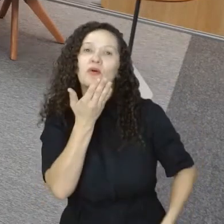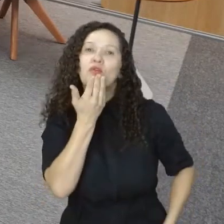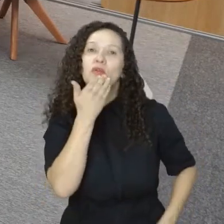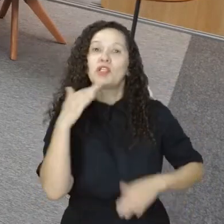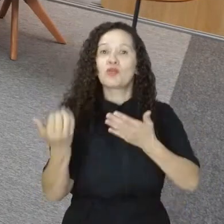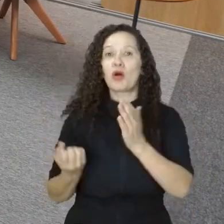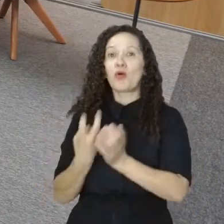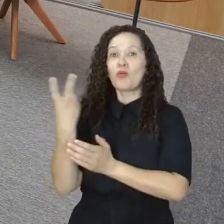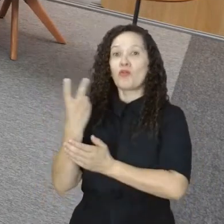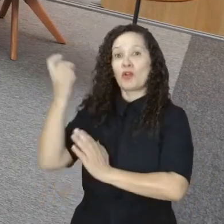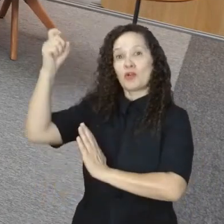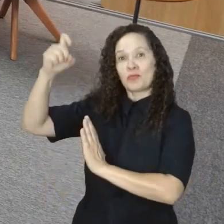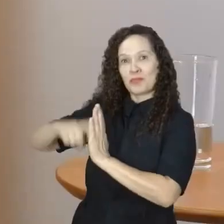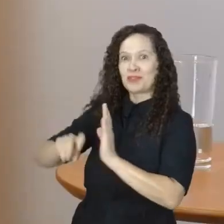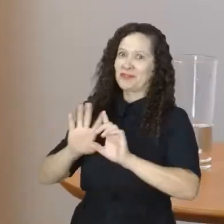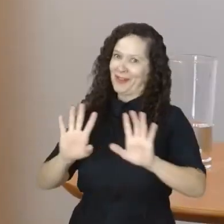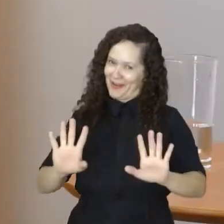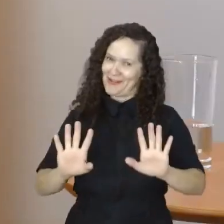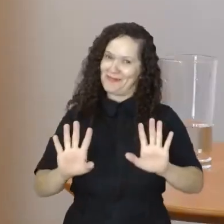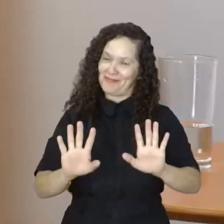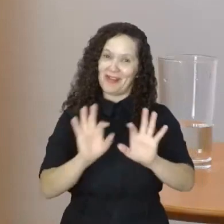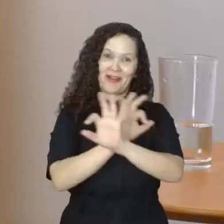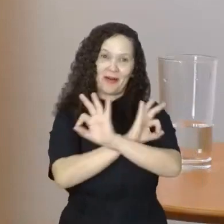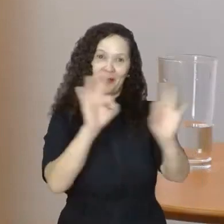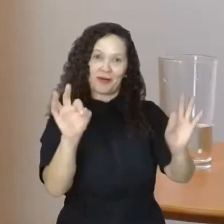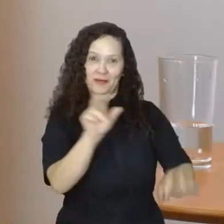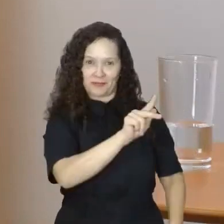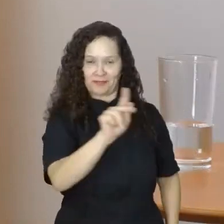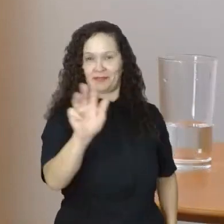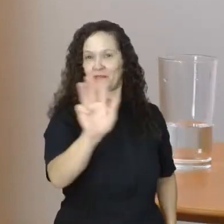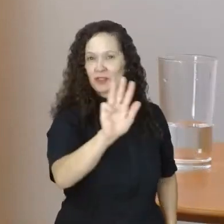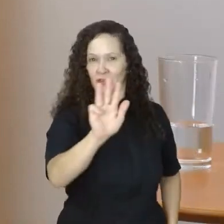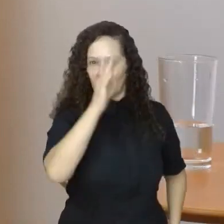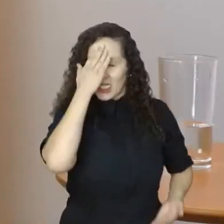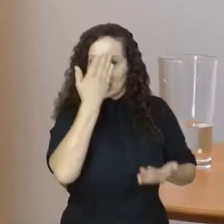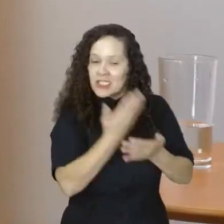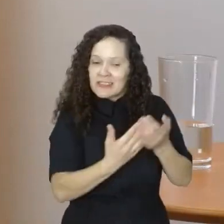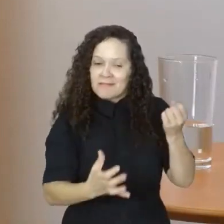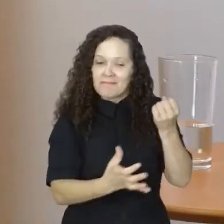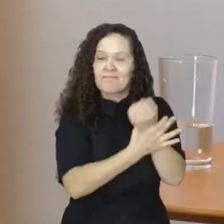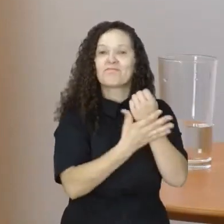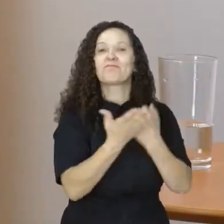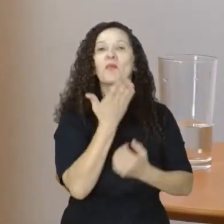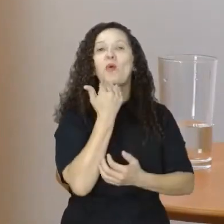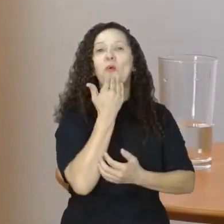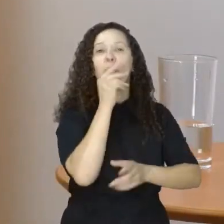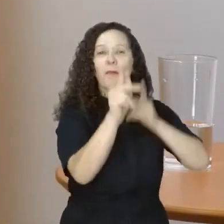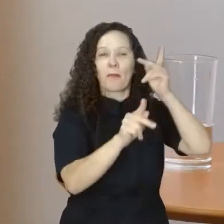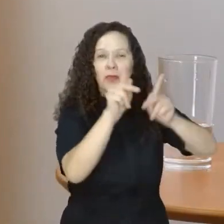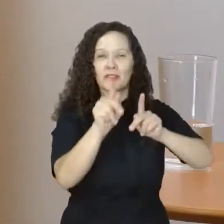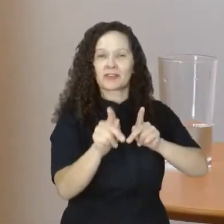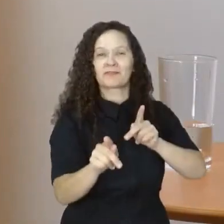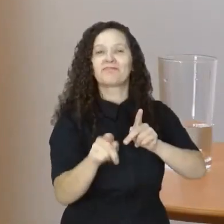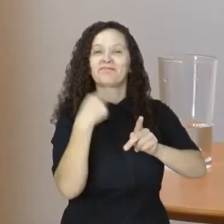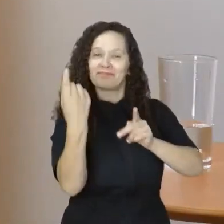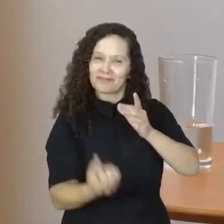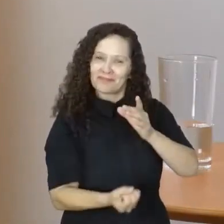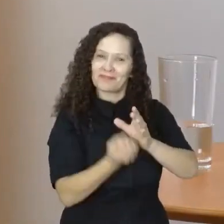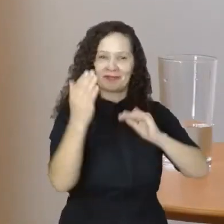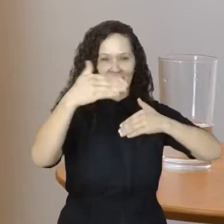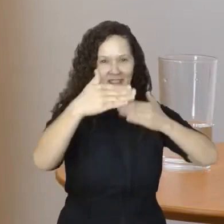imposto. Mas tem uma vantagem, porque o presidente Lula defende a segurança alimentar e nós, então, criamos a cesta básica